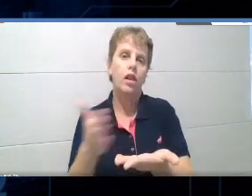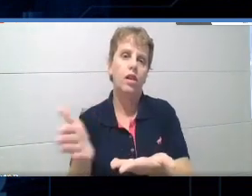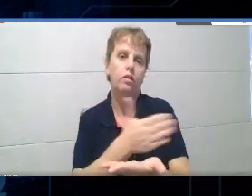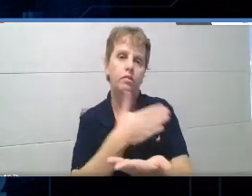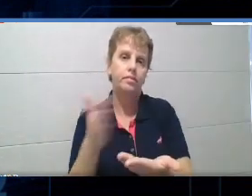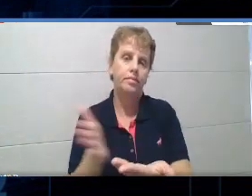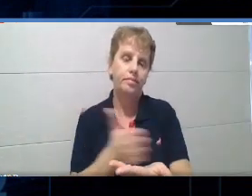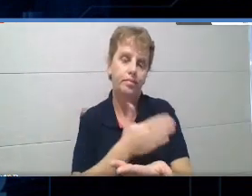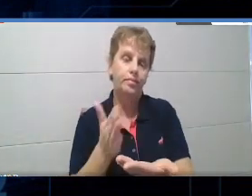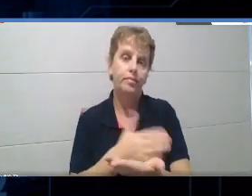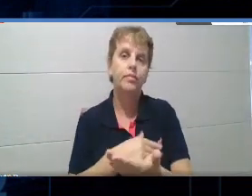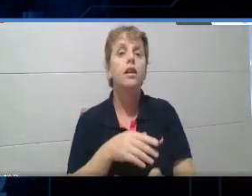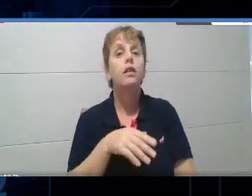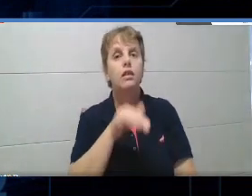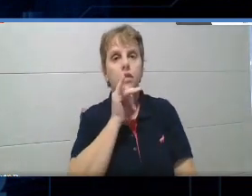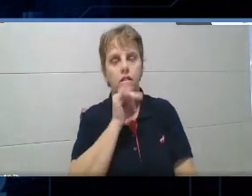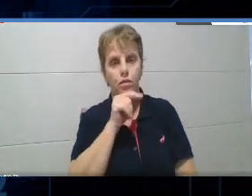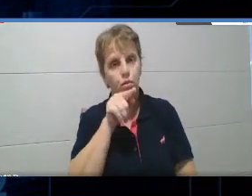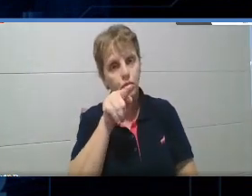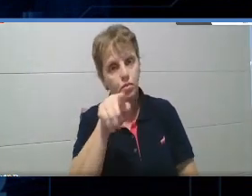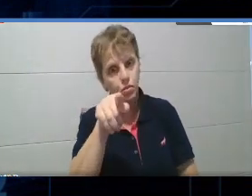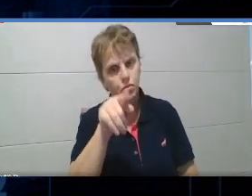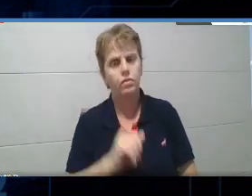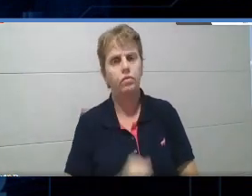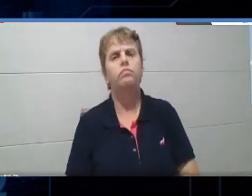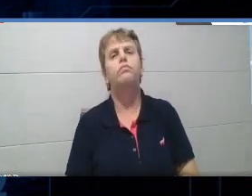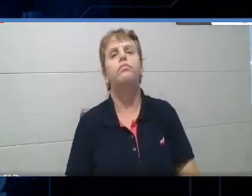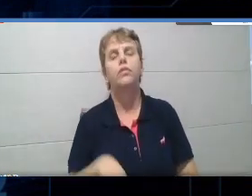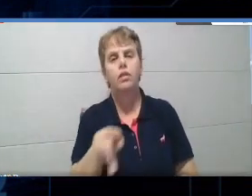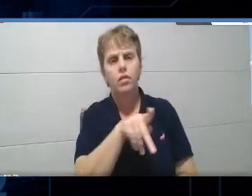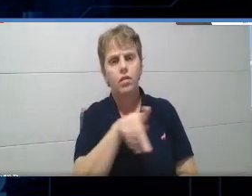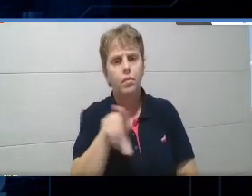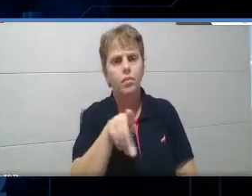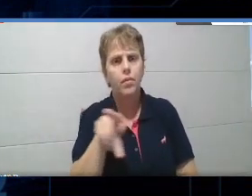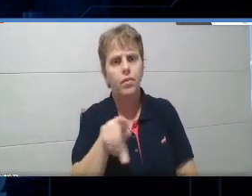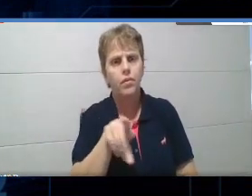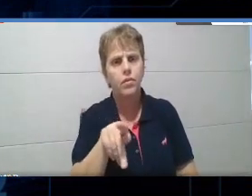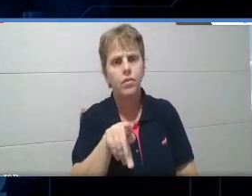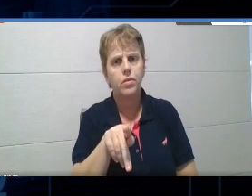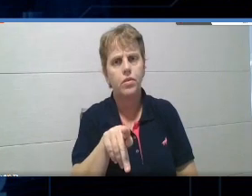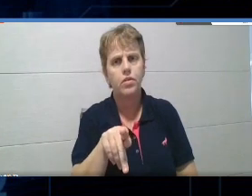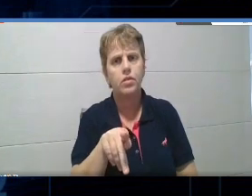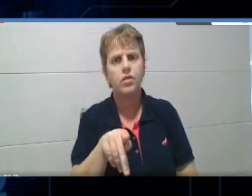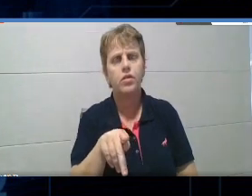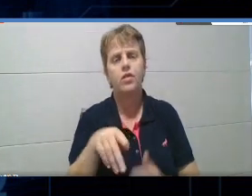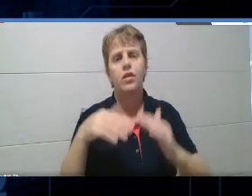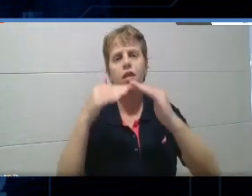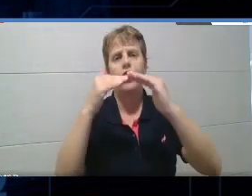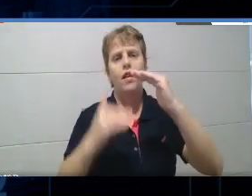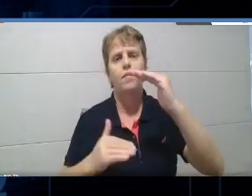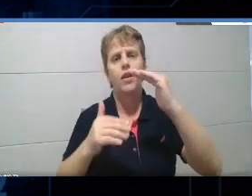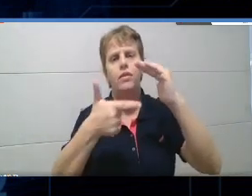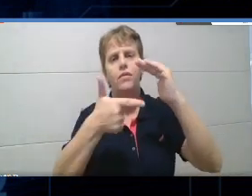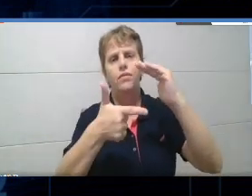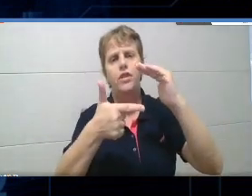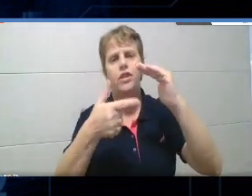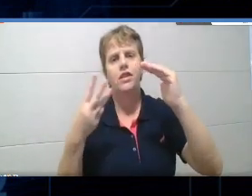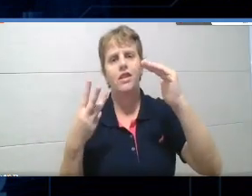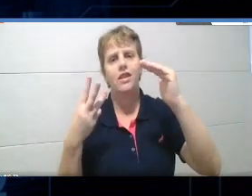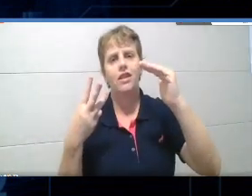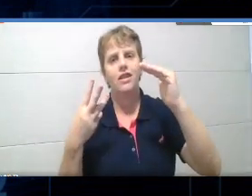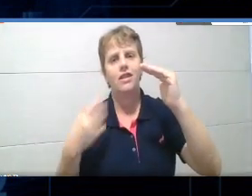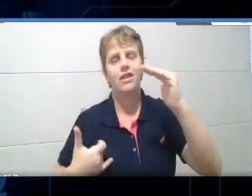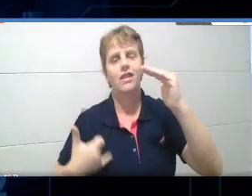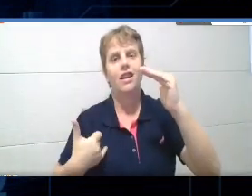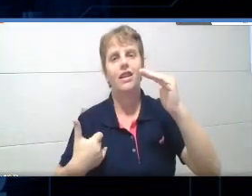imagino, se você tem, se você é um professor que tem menos de 23 anos, talvez você nem tenha um álbum